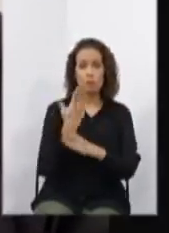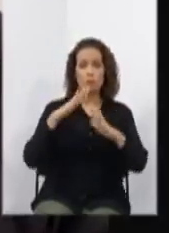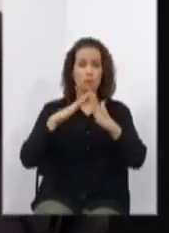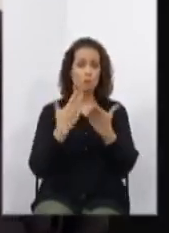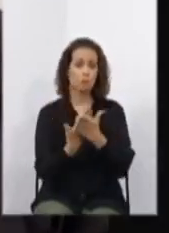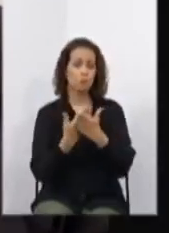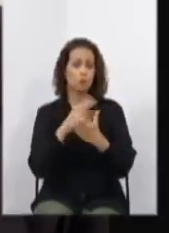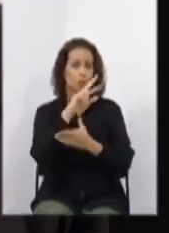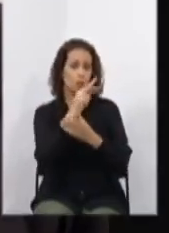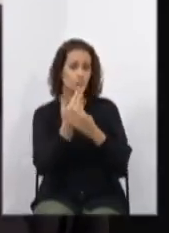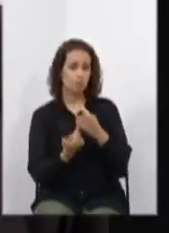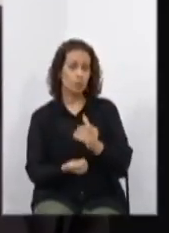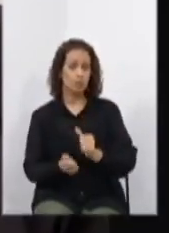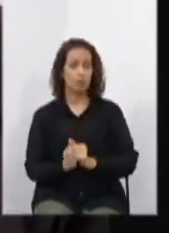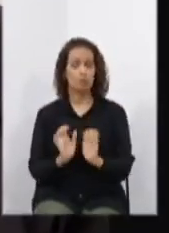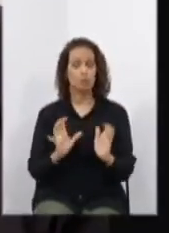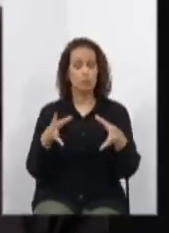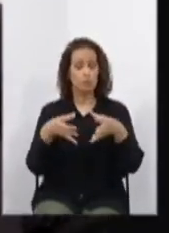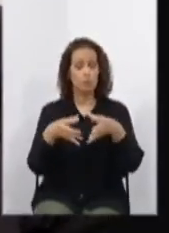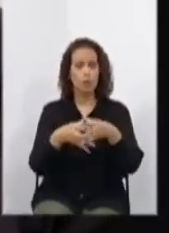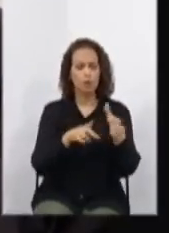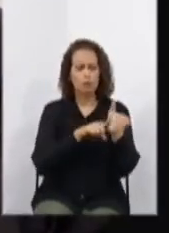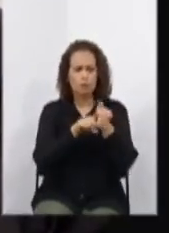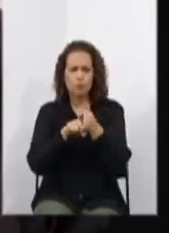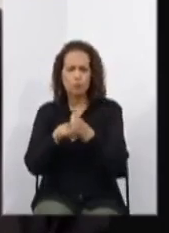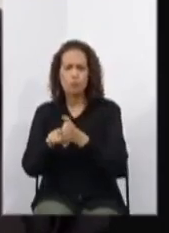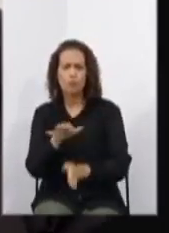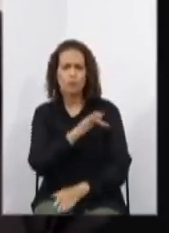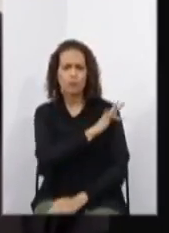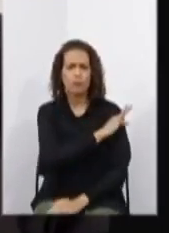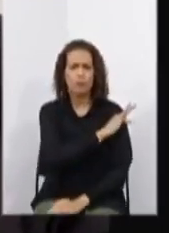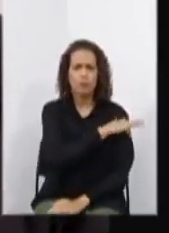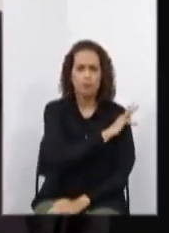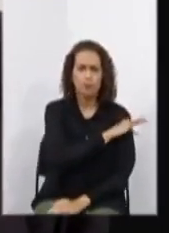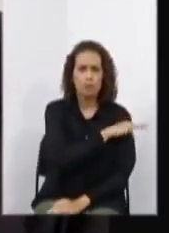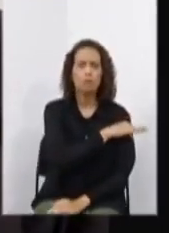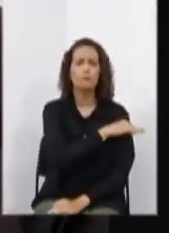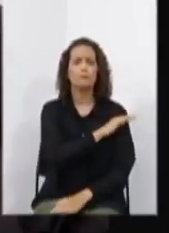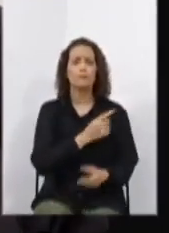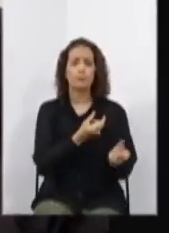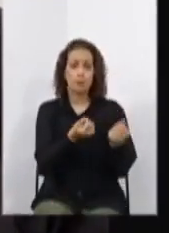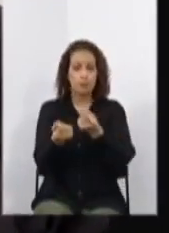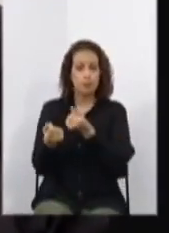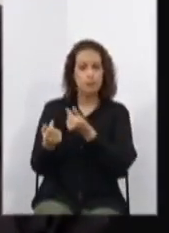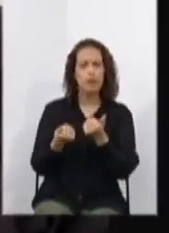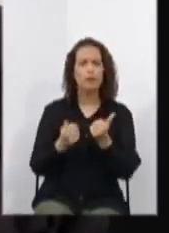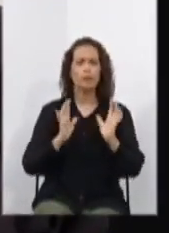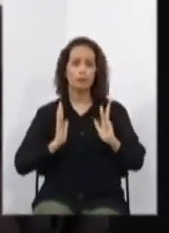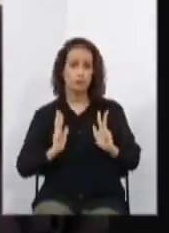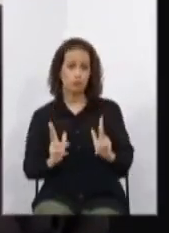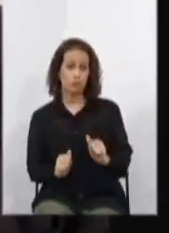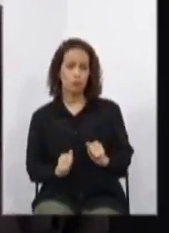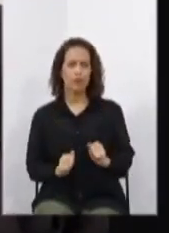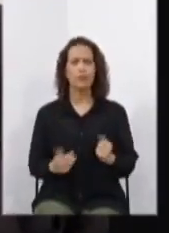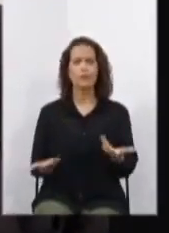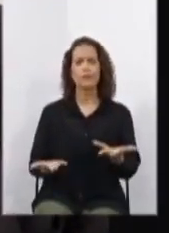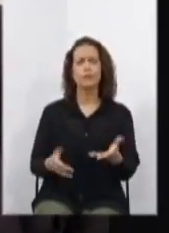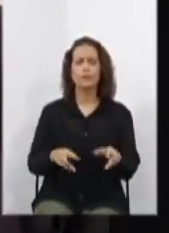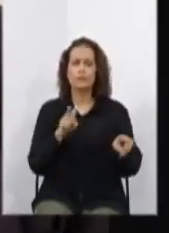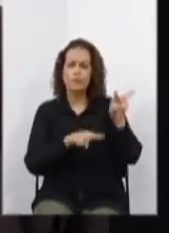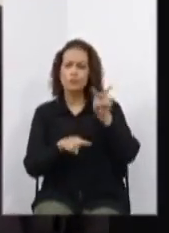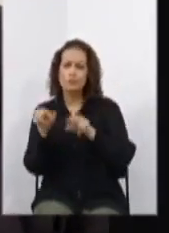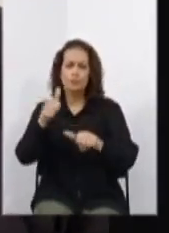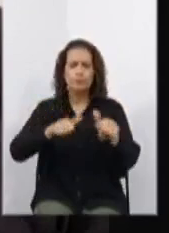A Comissão de Fiscalização Financeira e Orçamentária verificou que a implementação das